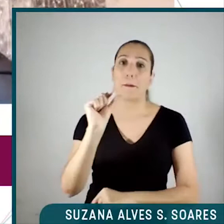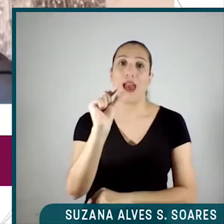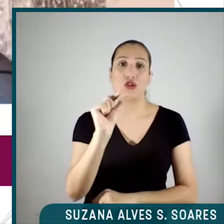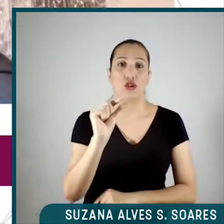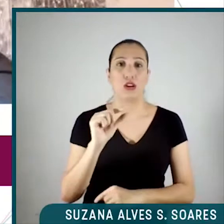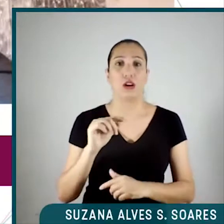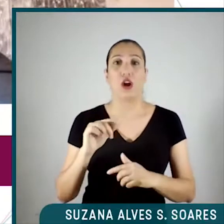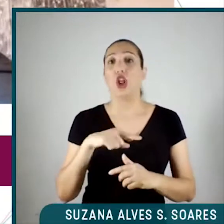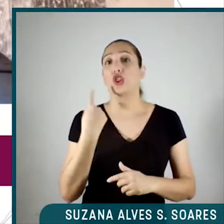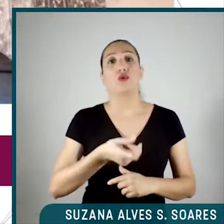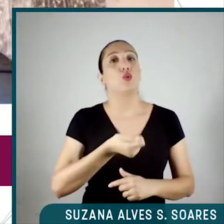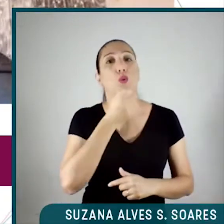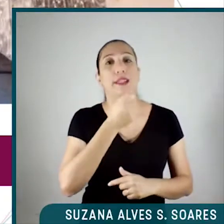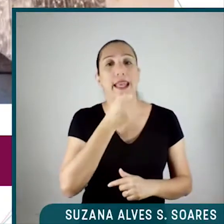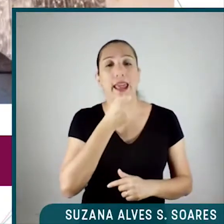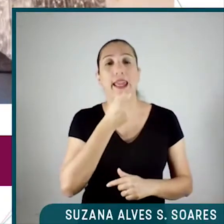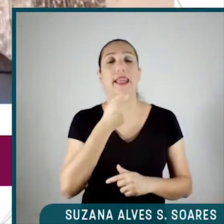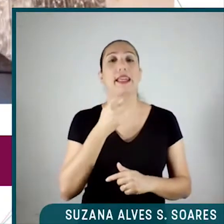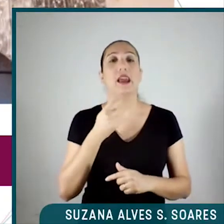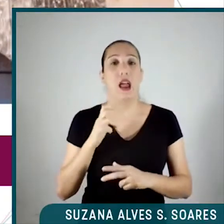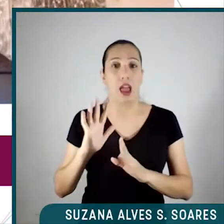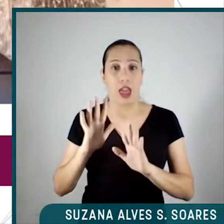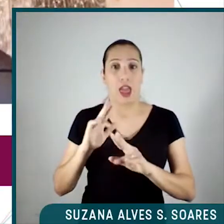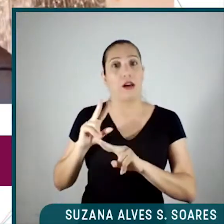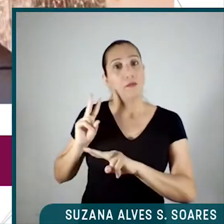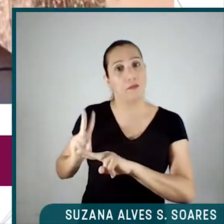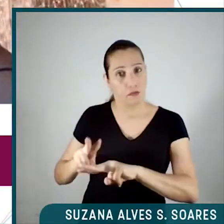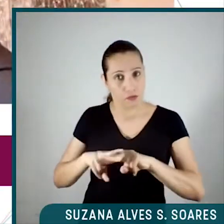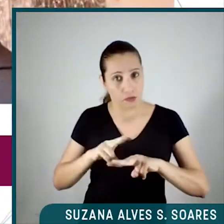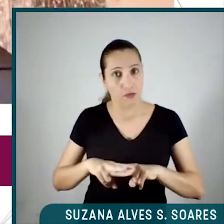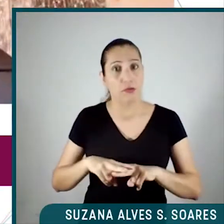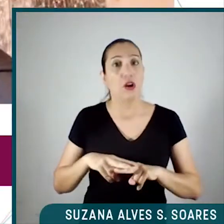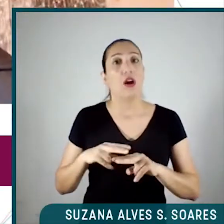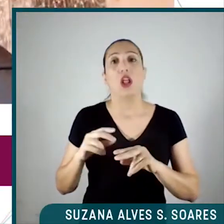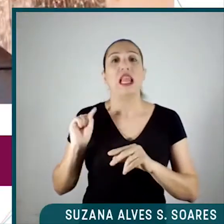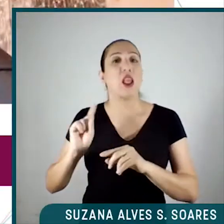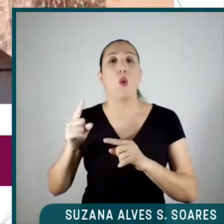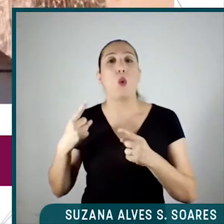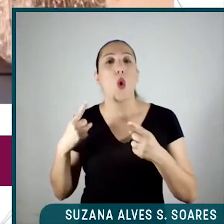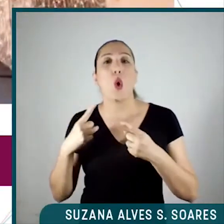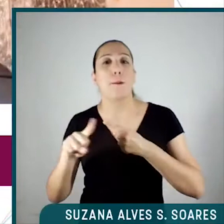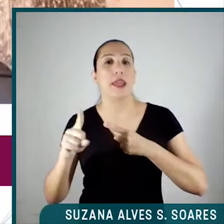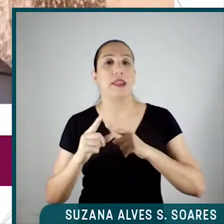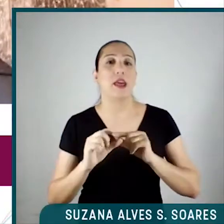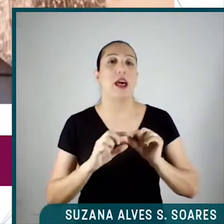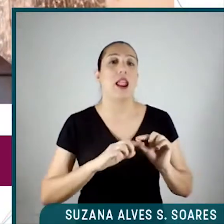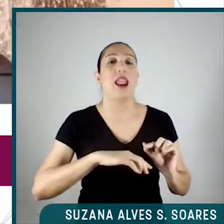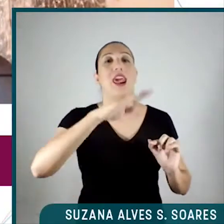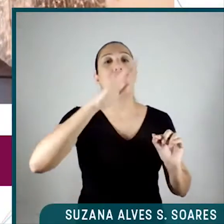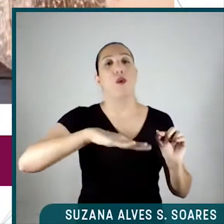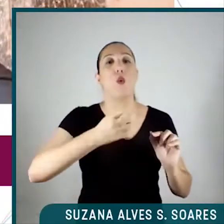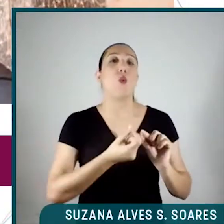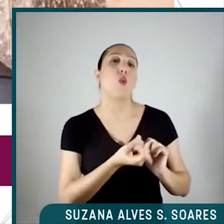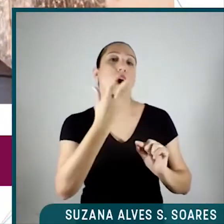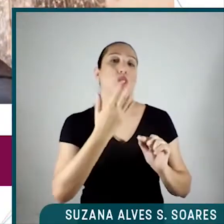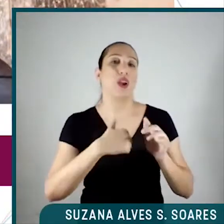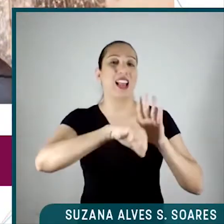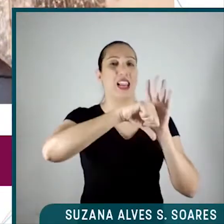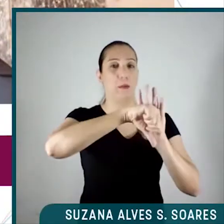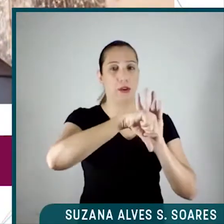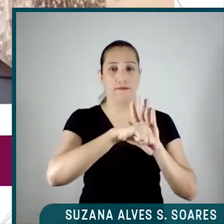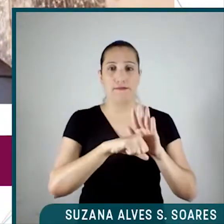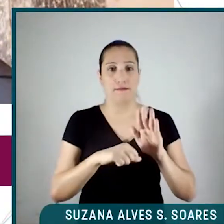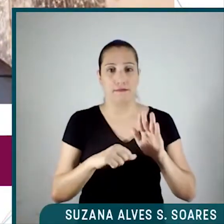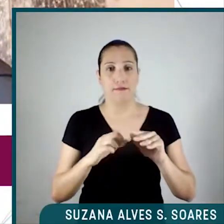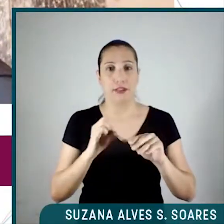um encarceramento correspondente ao nível de criminalidade que o país apresenta, se